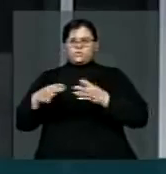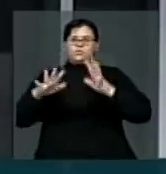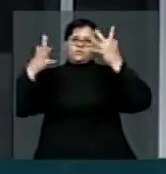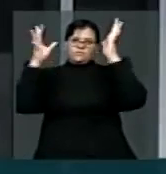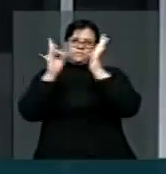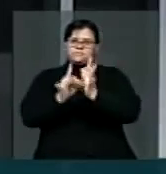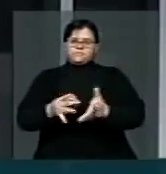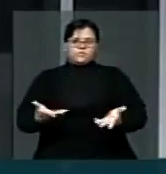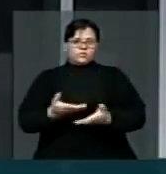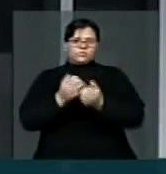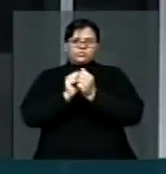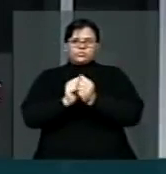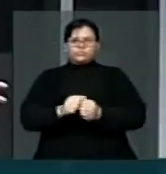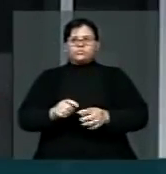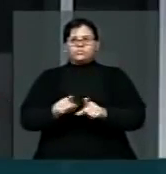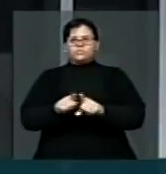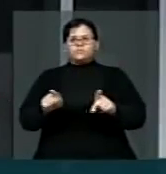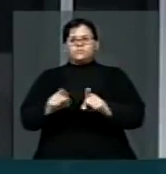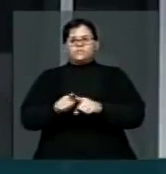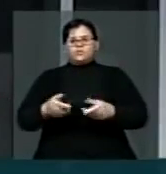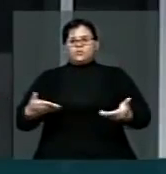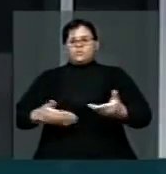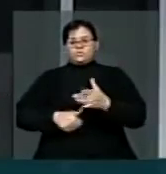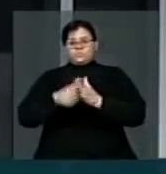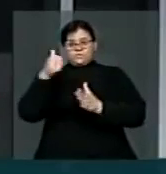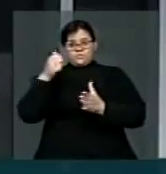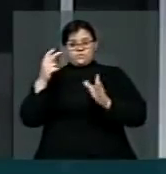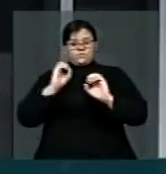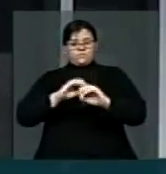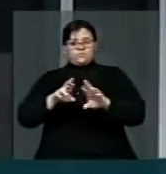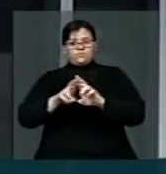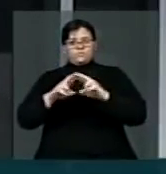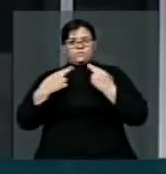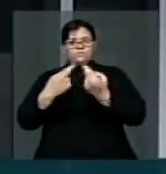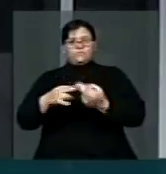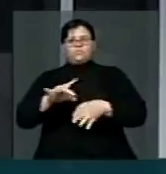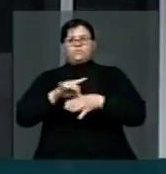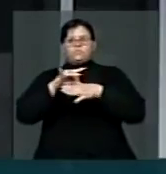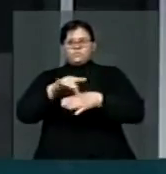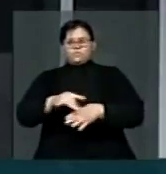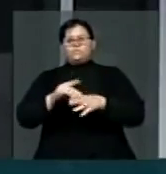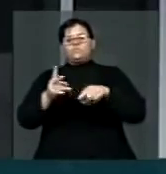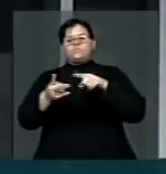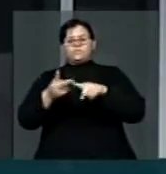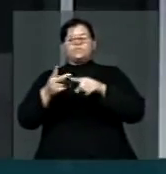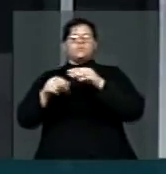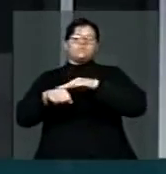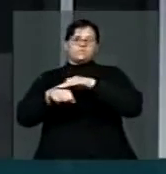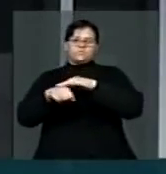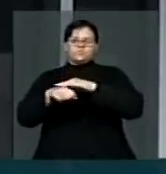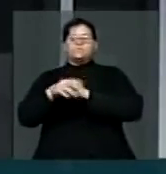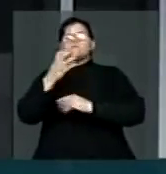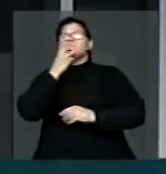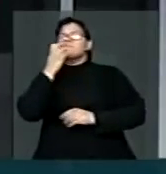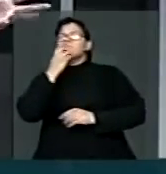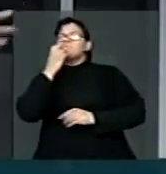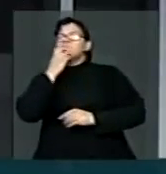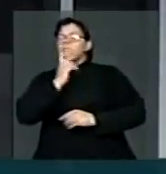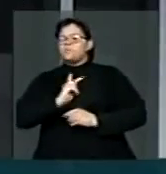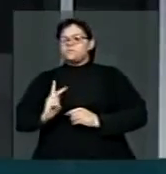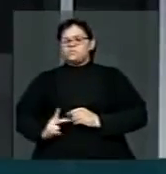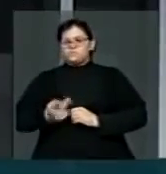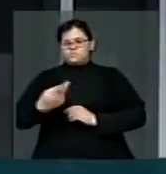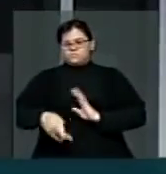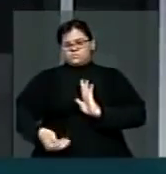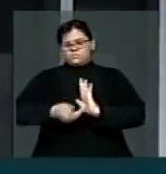evidentemente hoje, primeiro na reunião dos líderes da base do governo, depois no diálogo que o presidente Henrique Alves teve com os